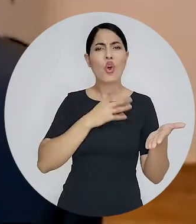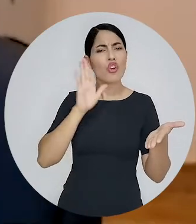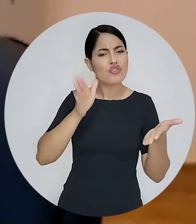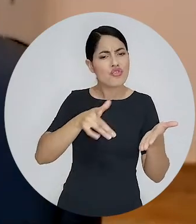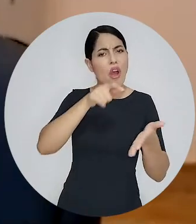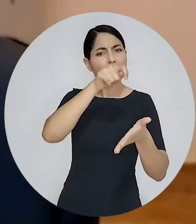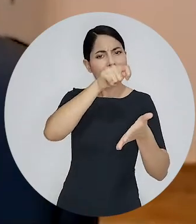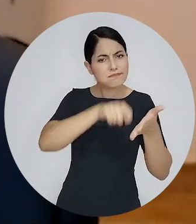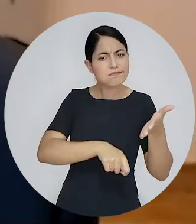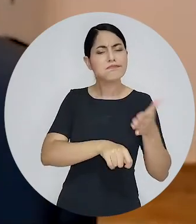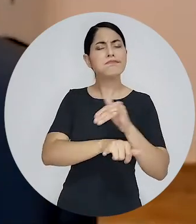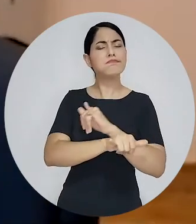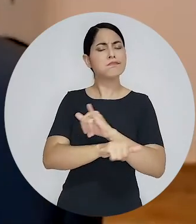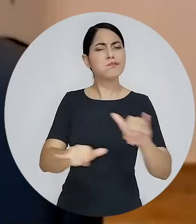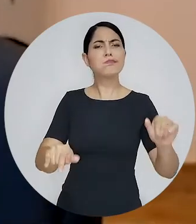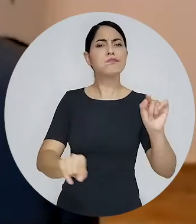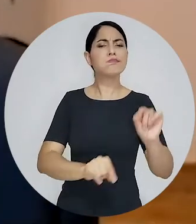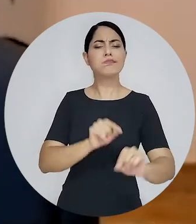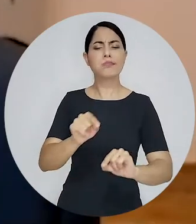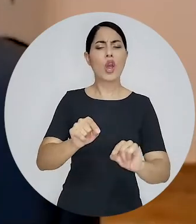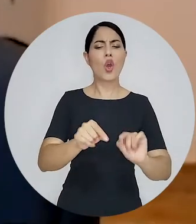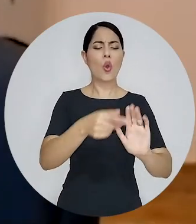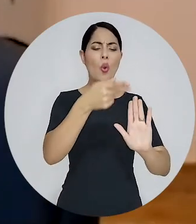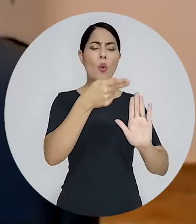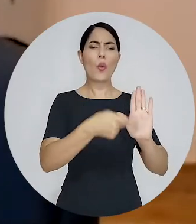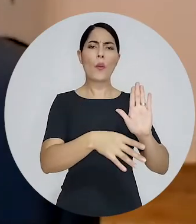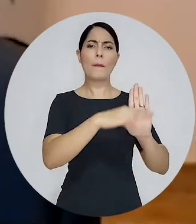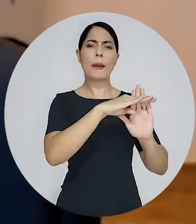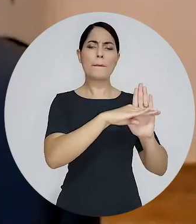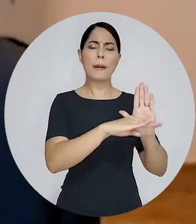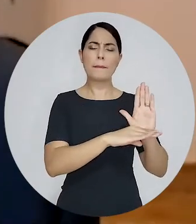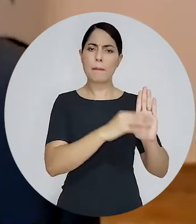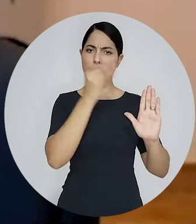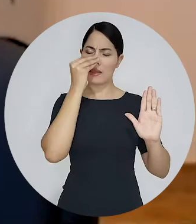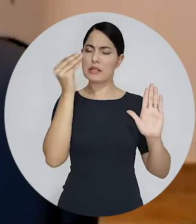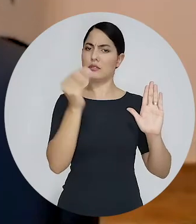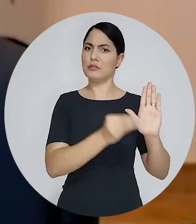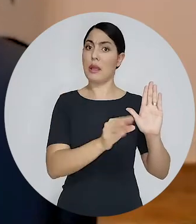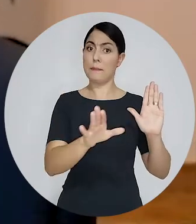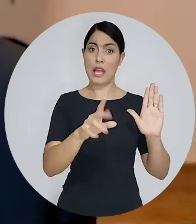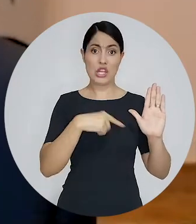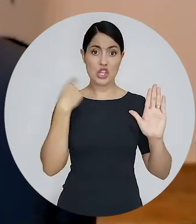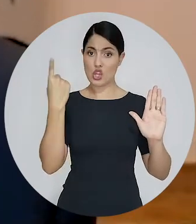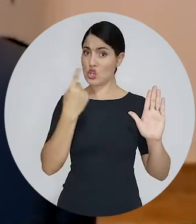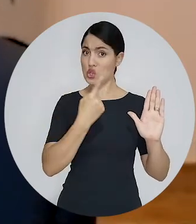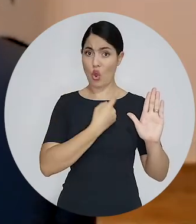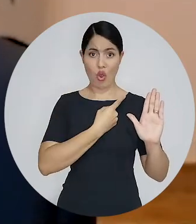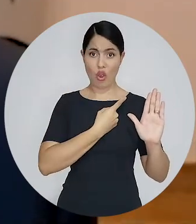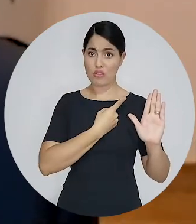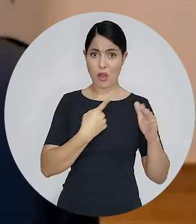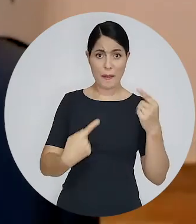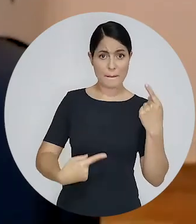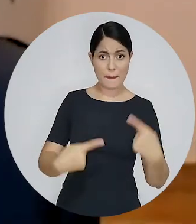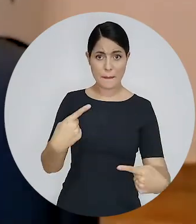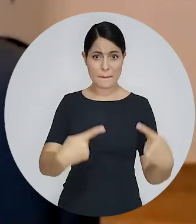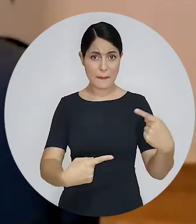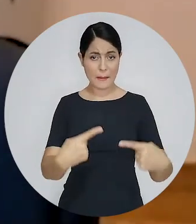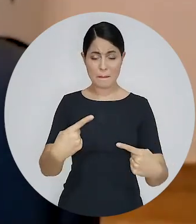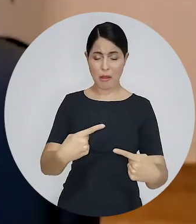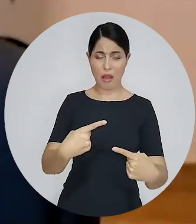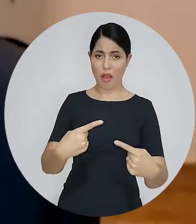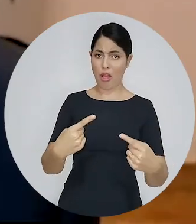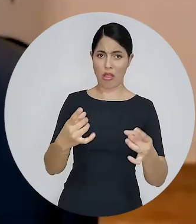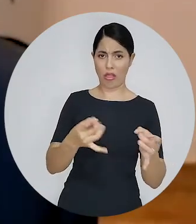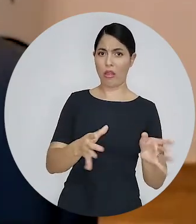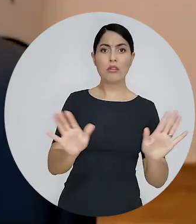termos assinado o manifesto pela rejeição do projeto nós não estamos nos recusando a